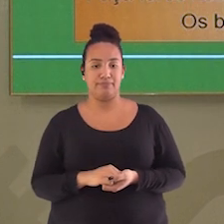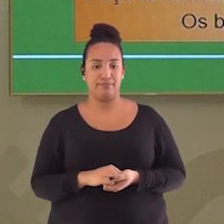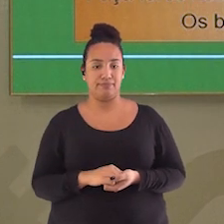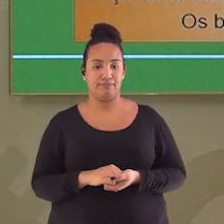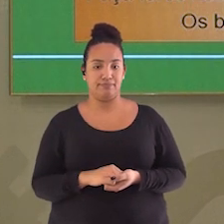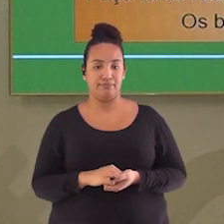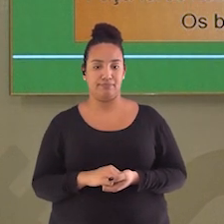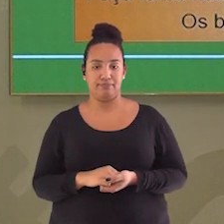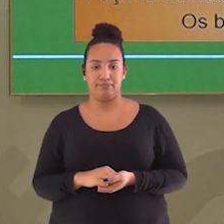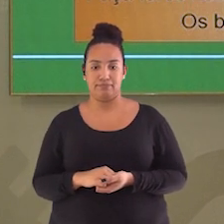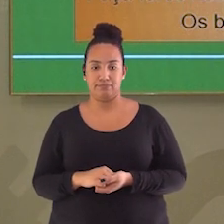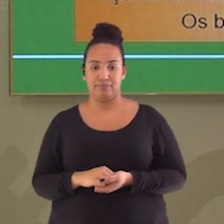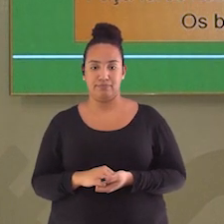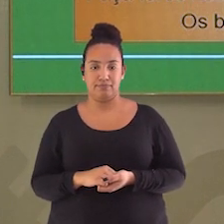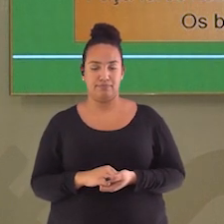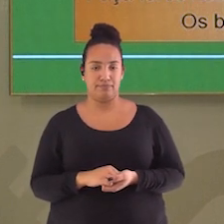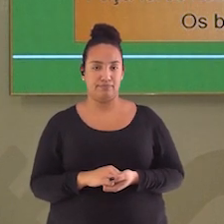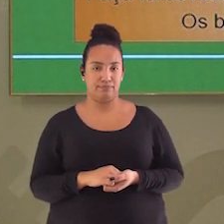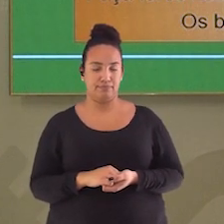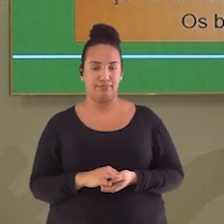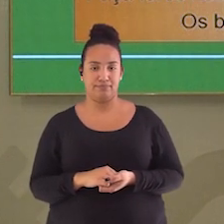e o fundo deles também.